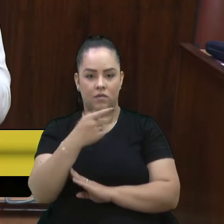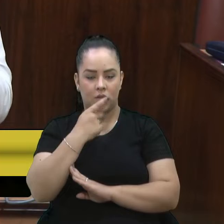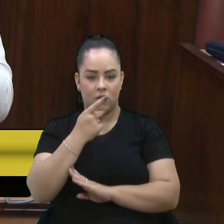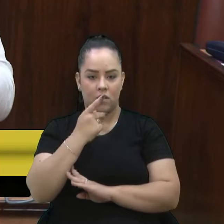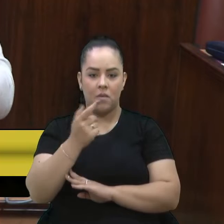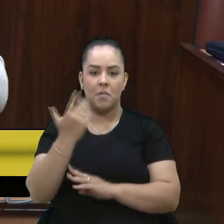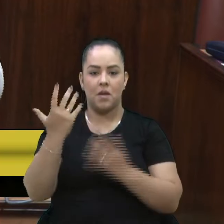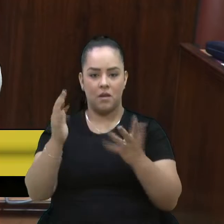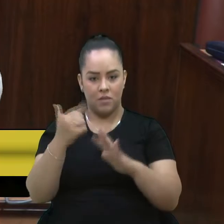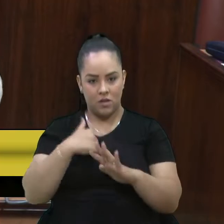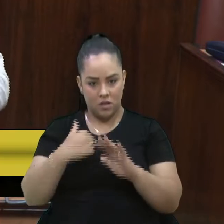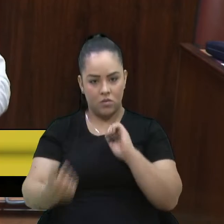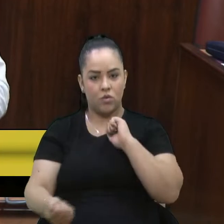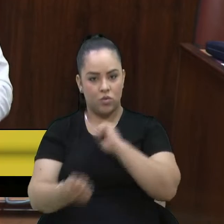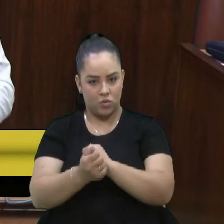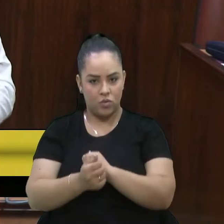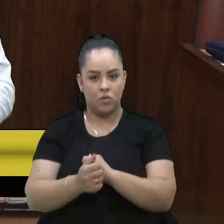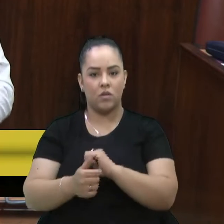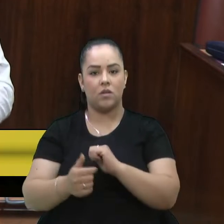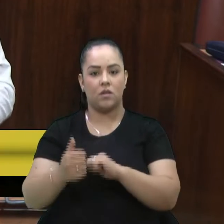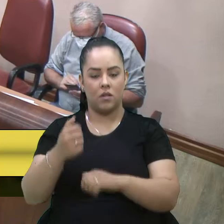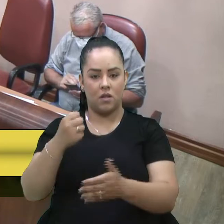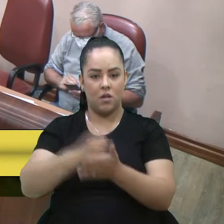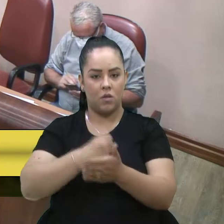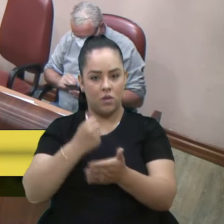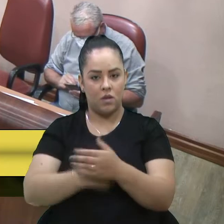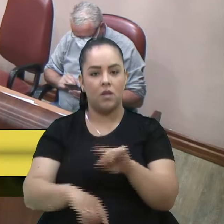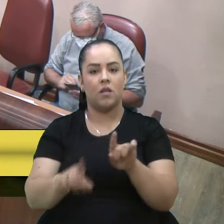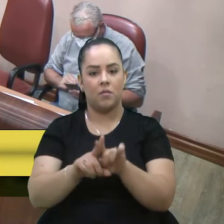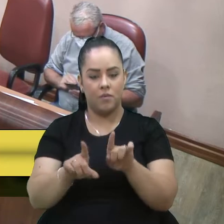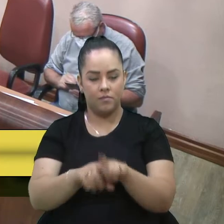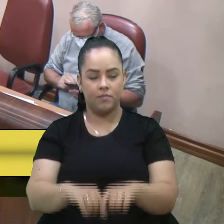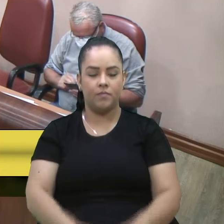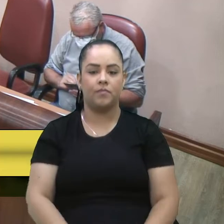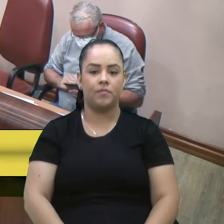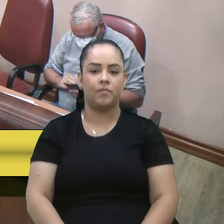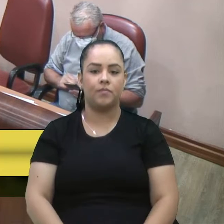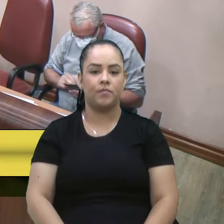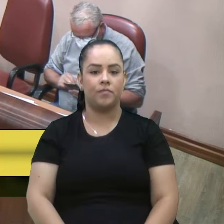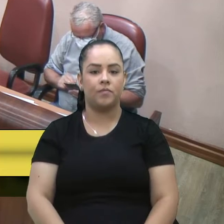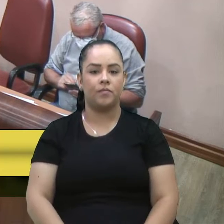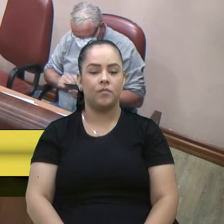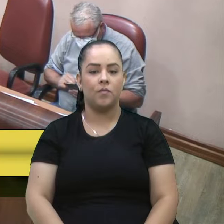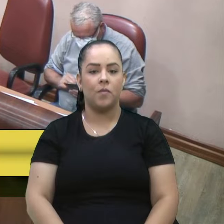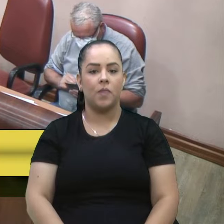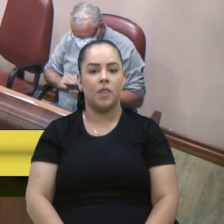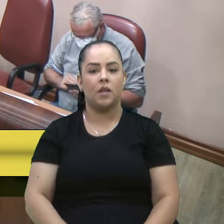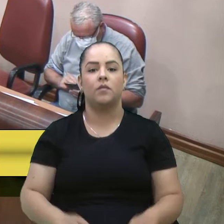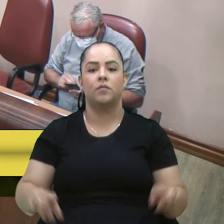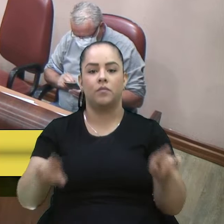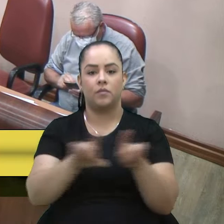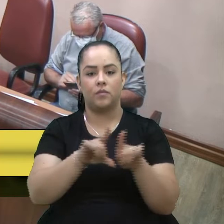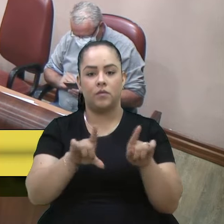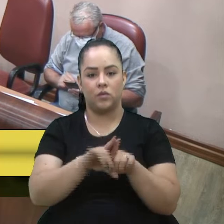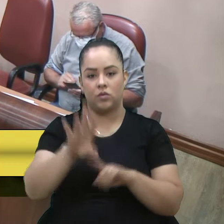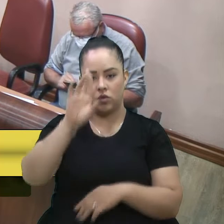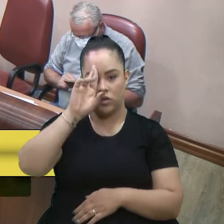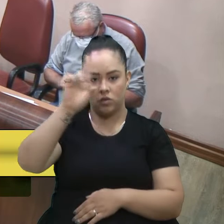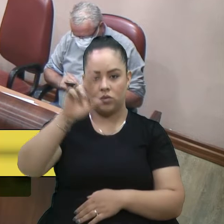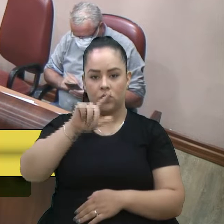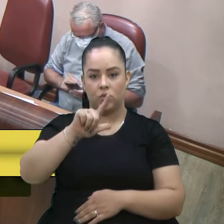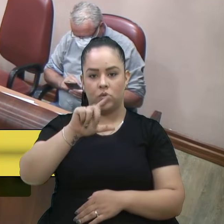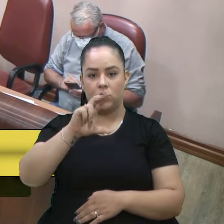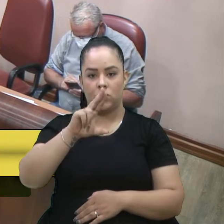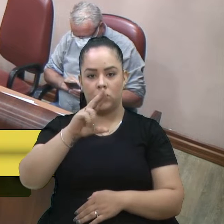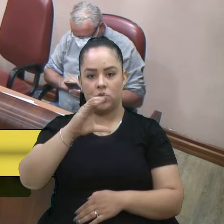parceiro nessa luta. Com certeza. E também o diretor Luciano se comprometeu que também vai